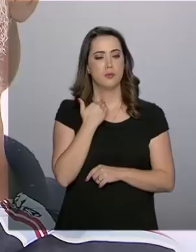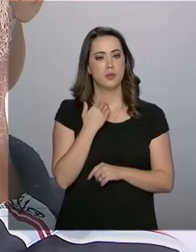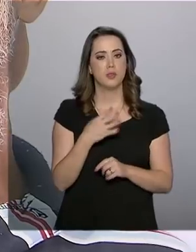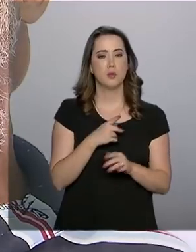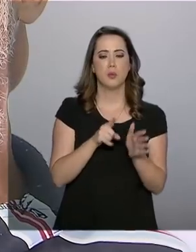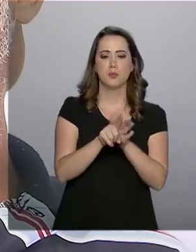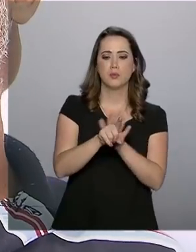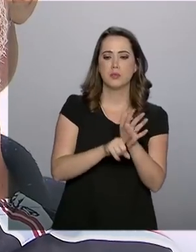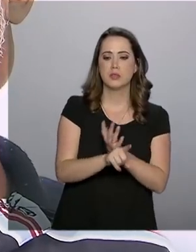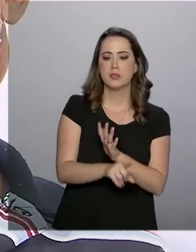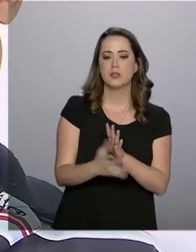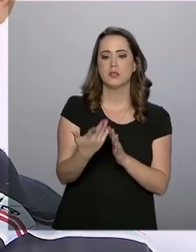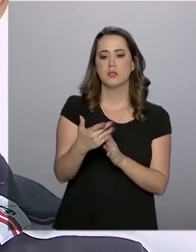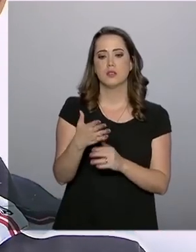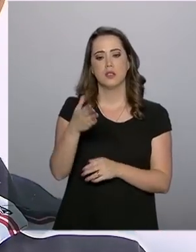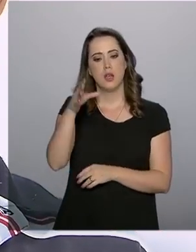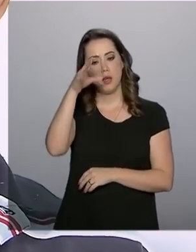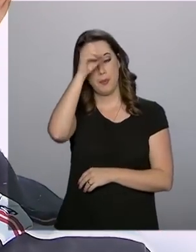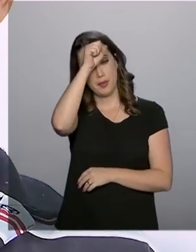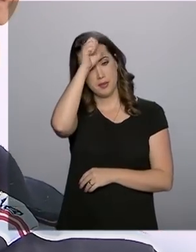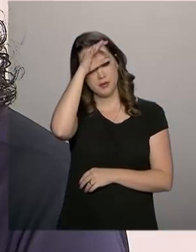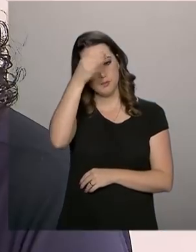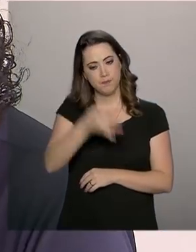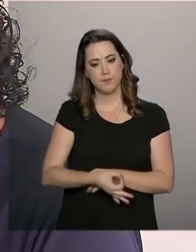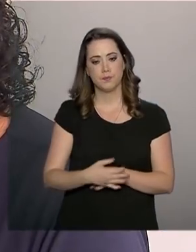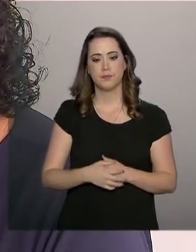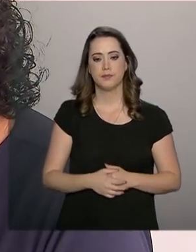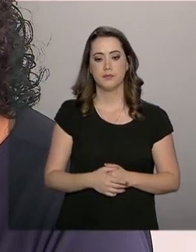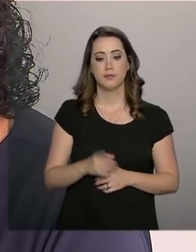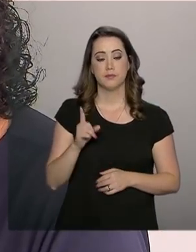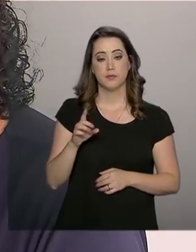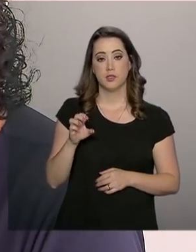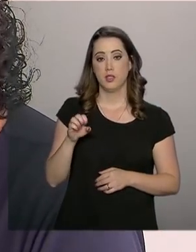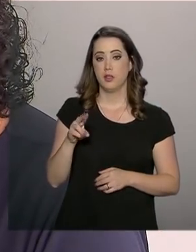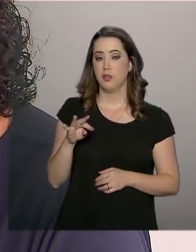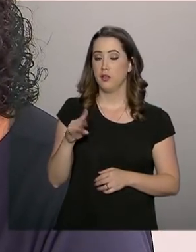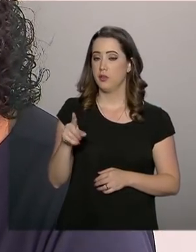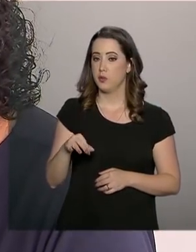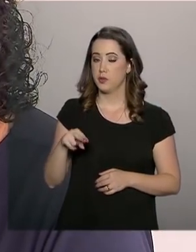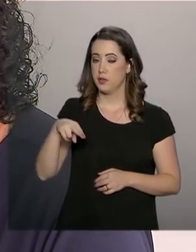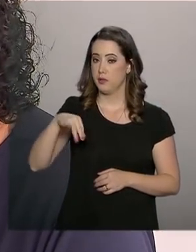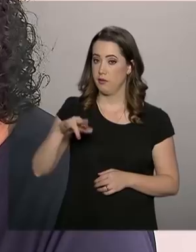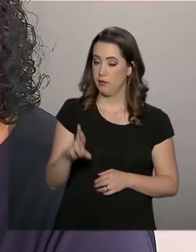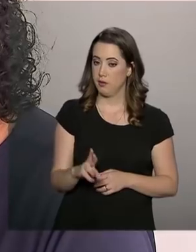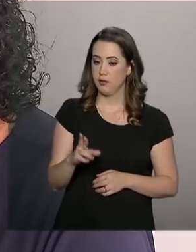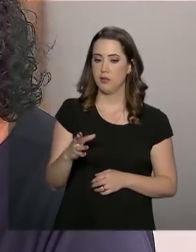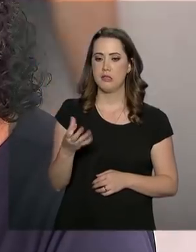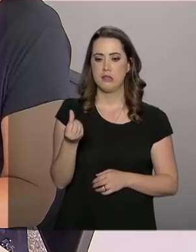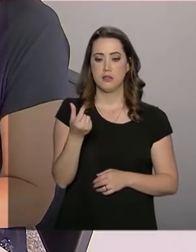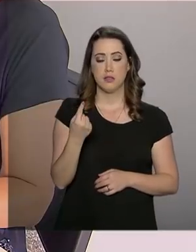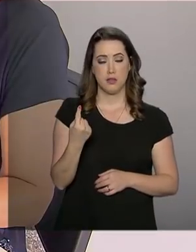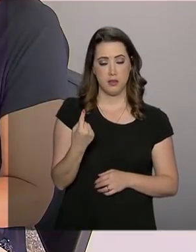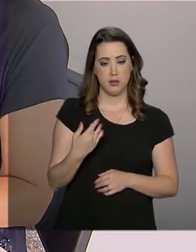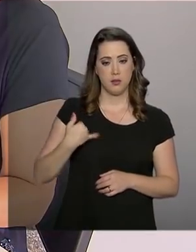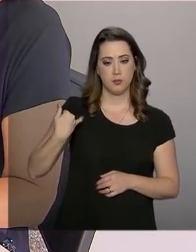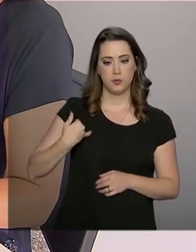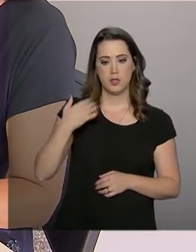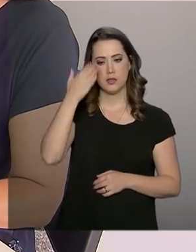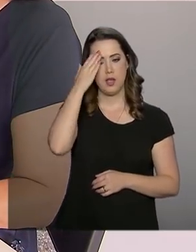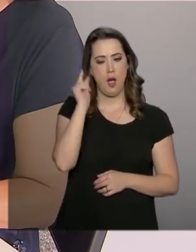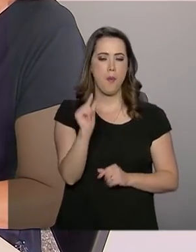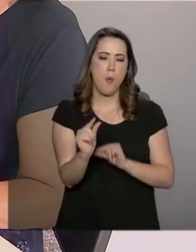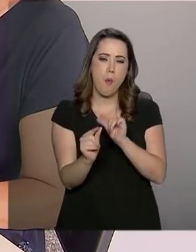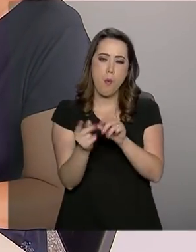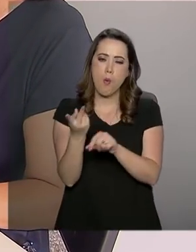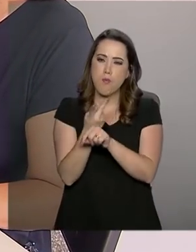pesquisas, ao aprendizado em geral. Já Euseni, de 61 anos, sabe um pouco como navegar